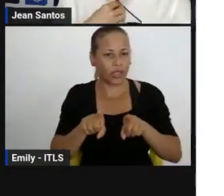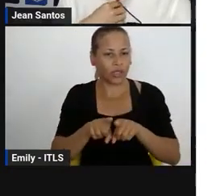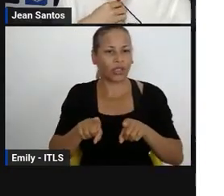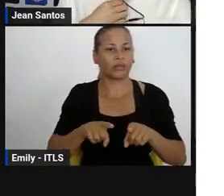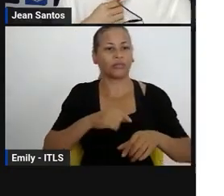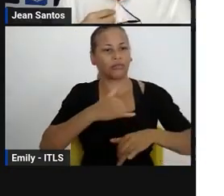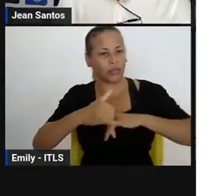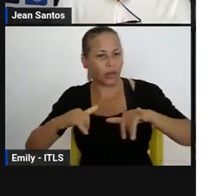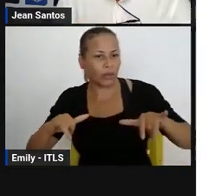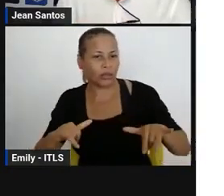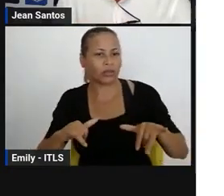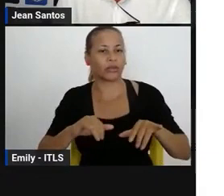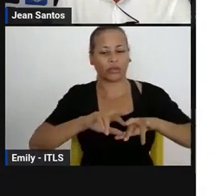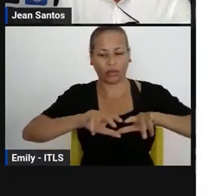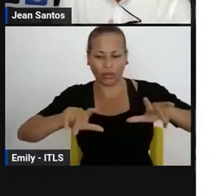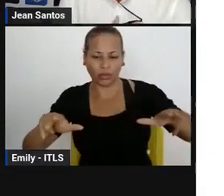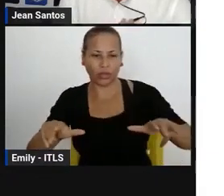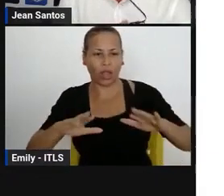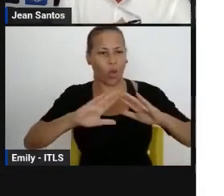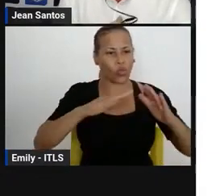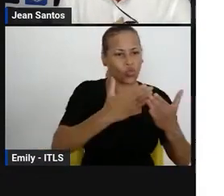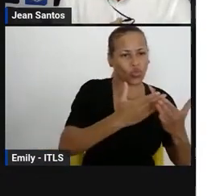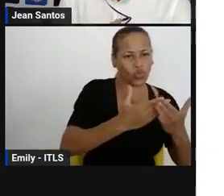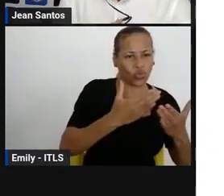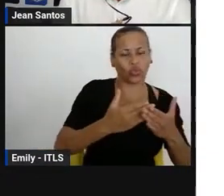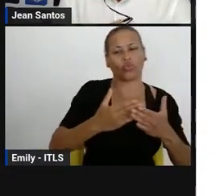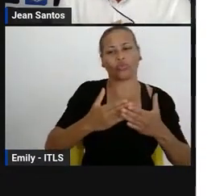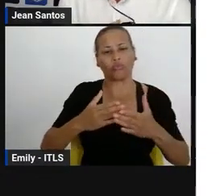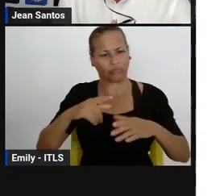midiática e variadas formas de uso